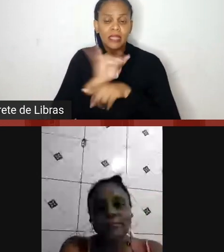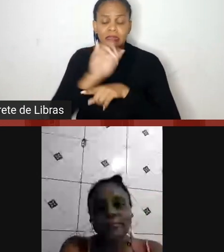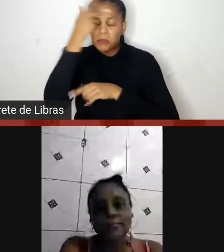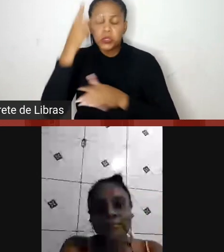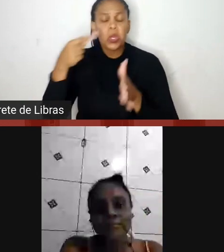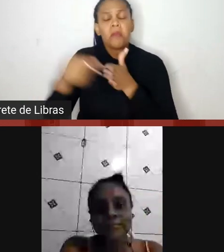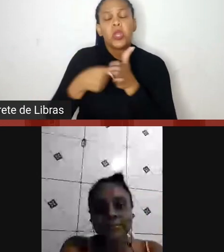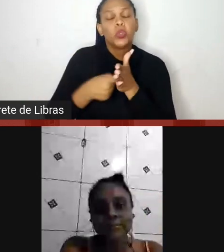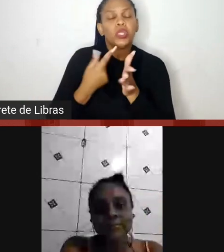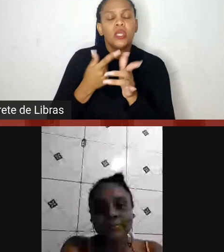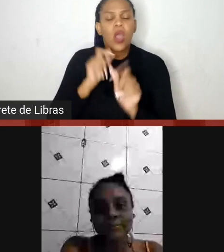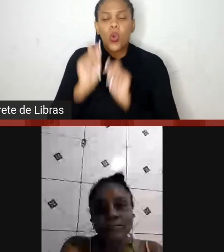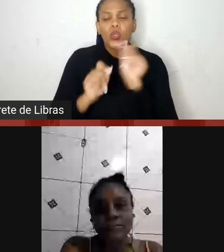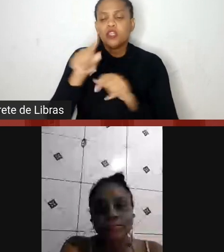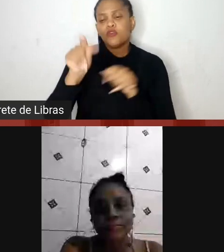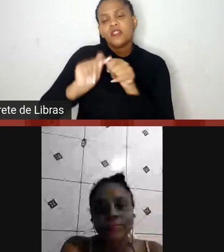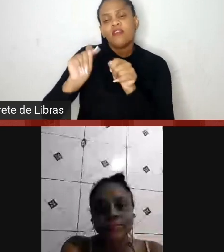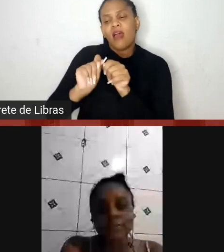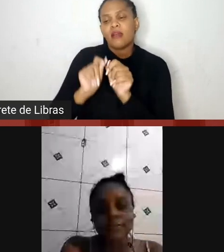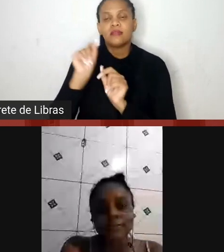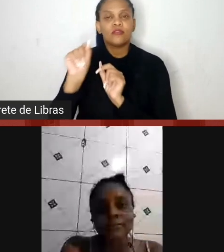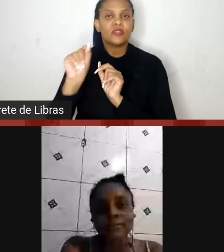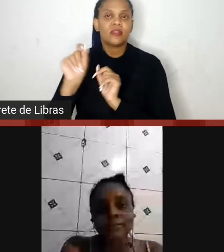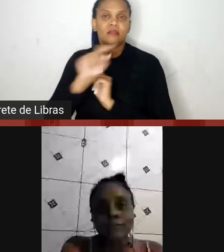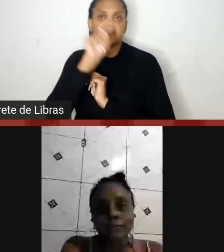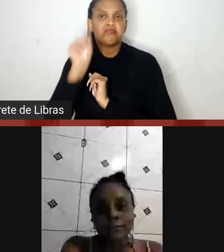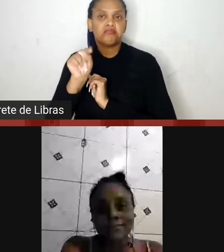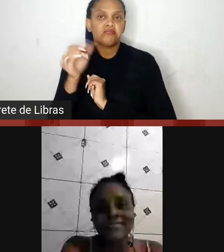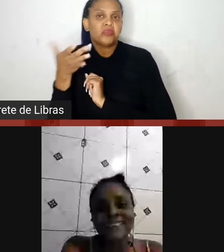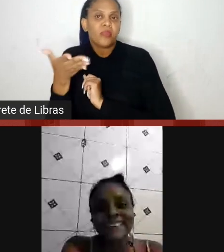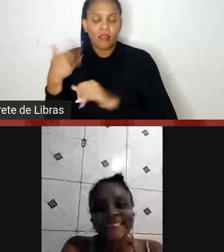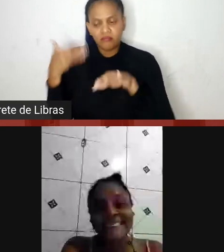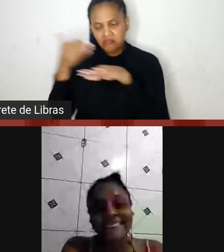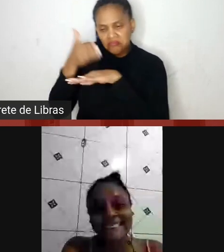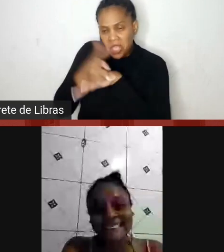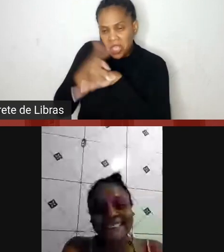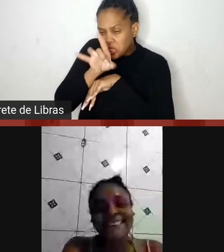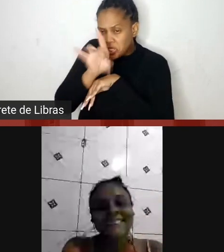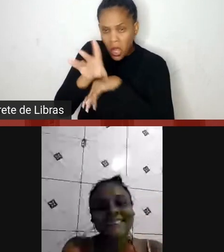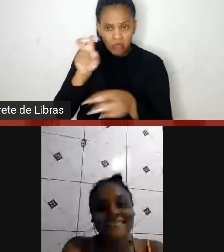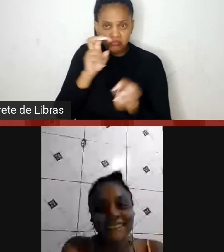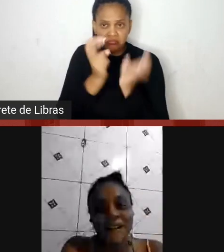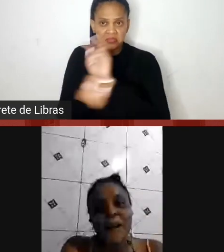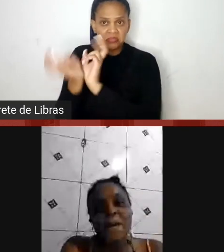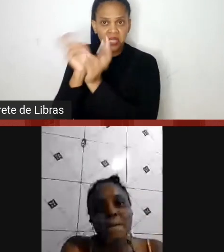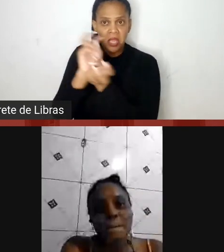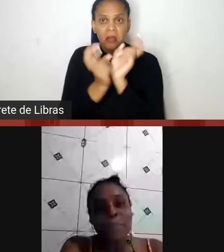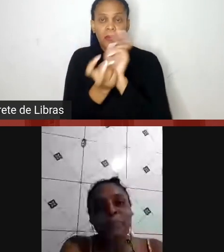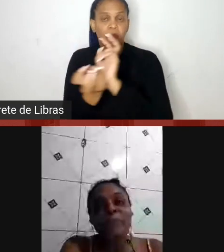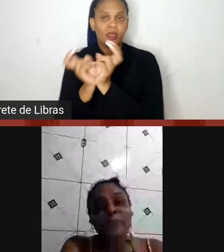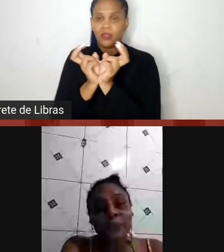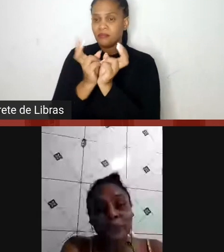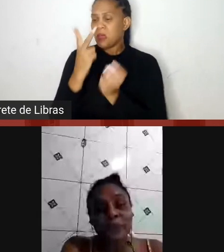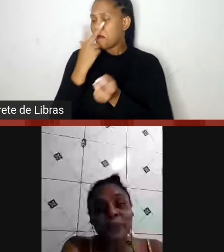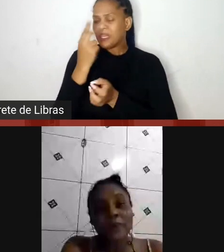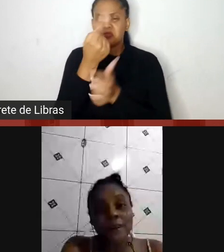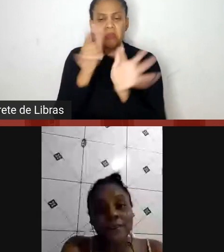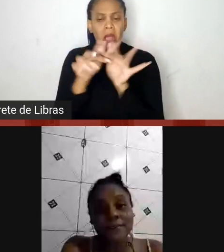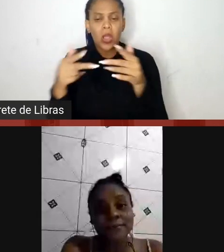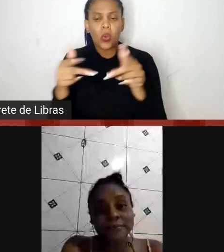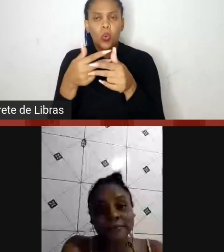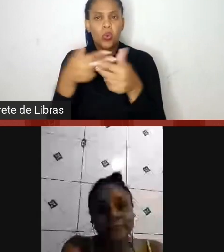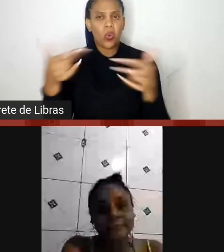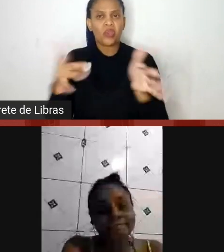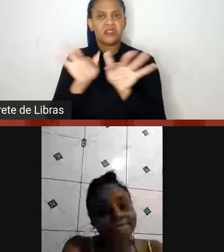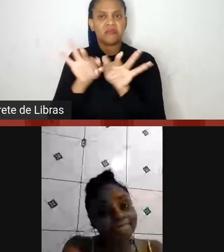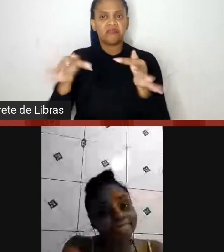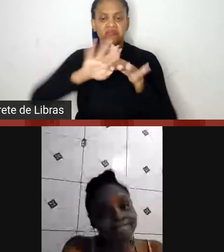faz? Você é o que? Ah, eu sou o cara, você é só capoeira, né, você é só capoeira, como ser capoeira fosse uma coisa meio diminutiva, mas se você